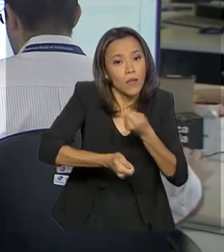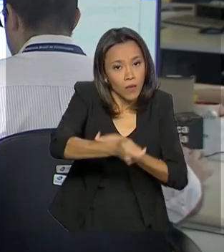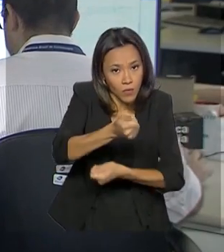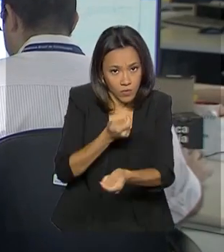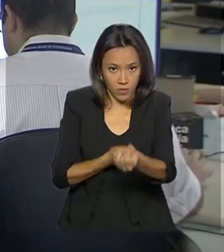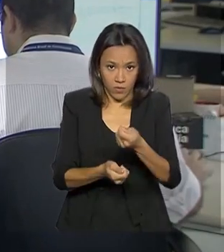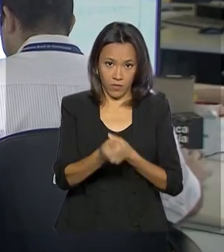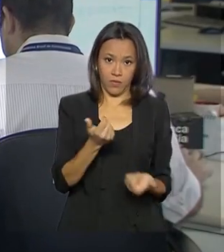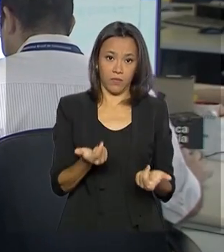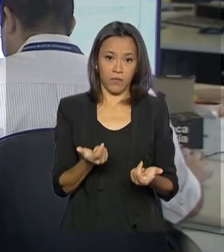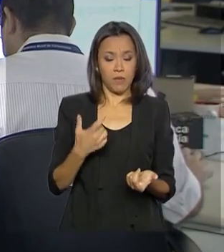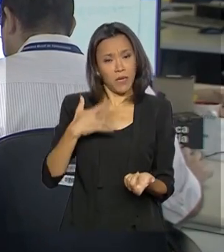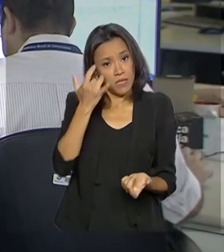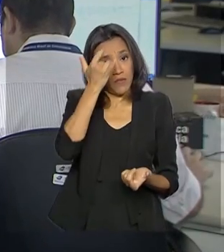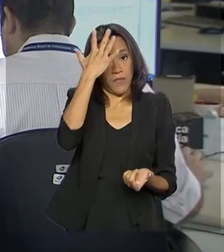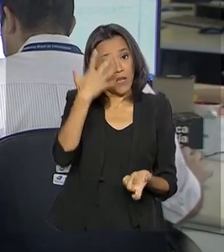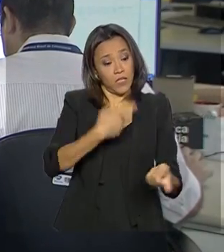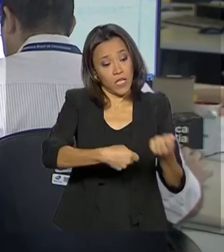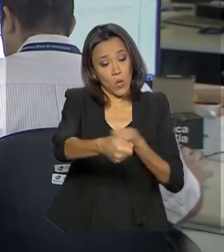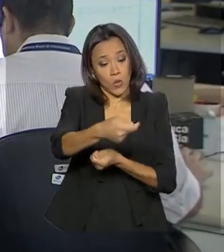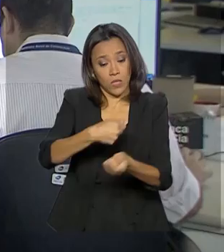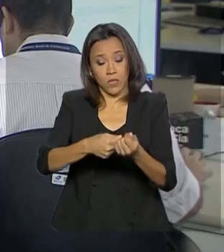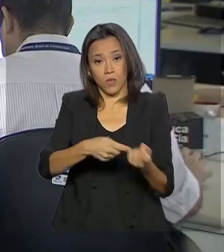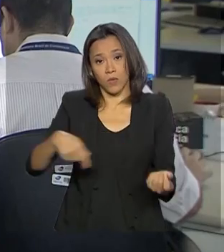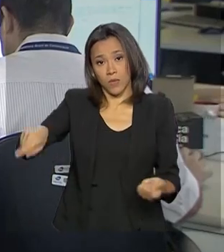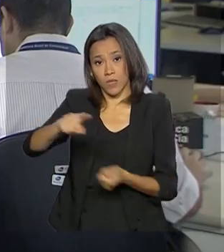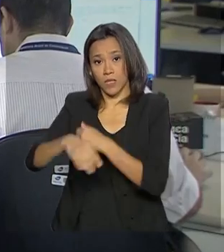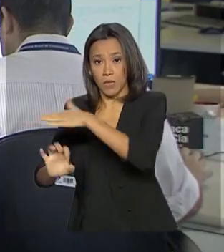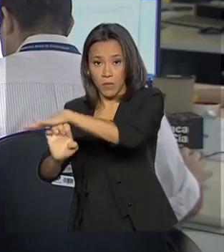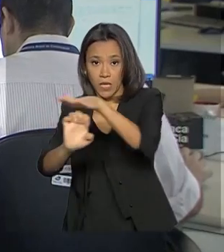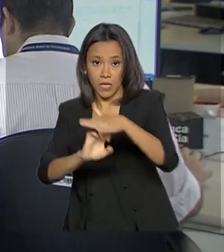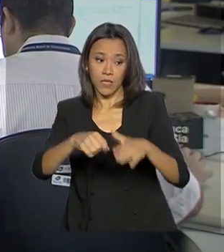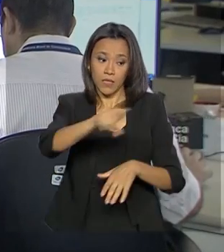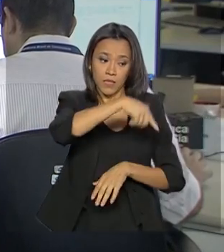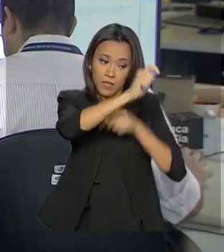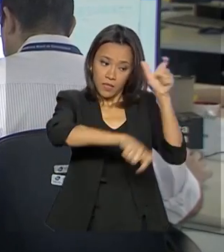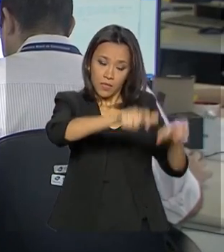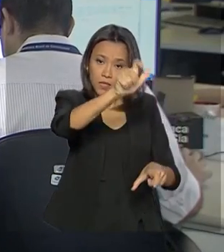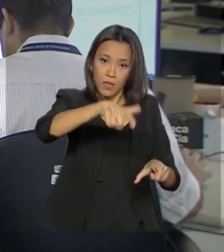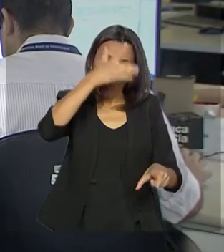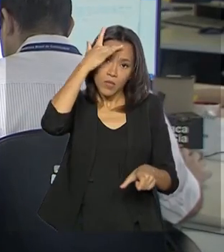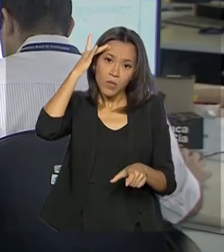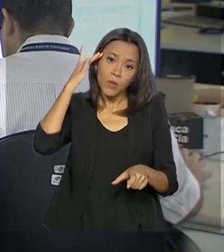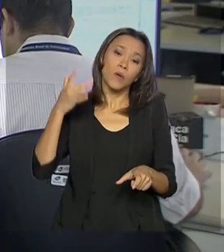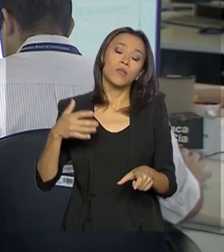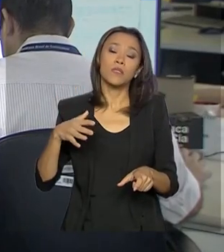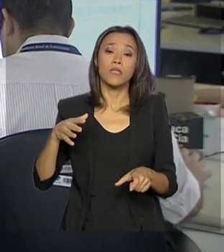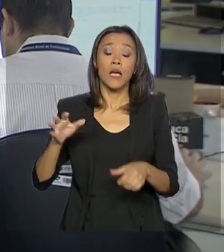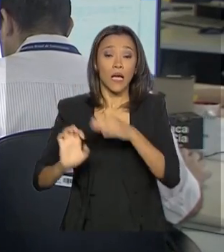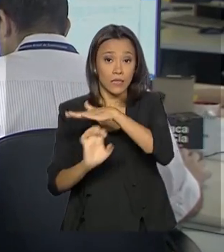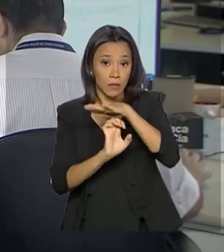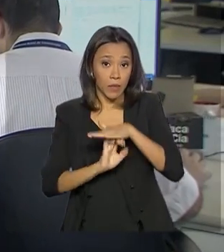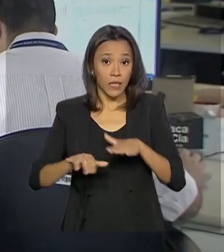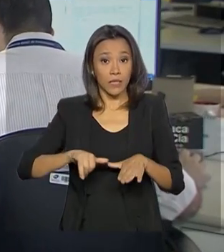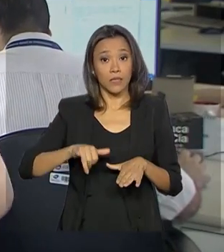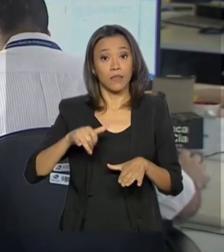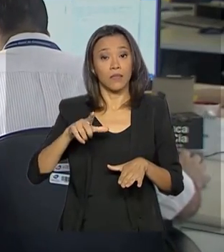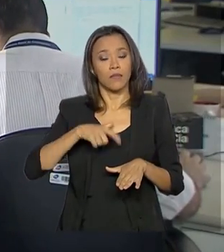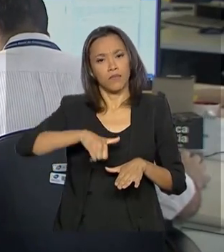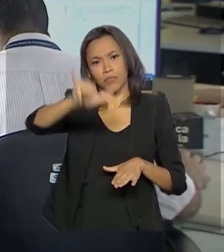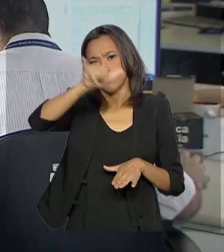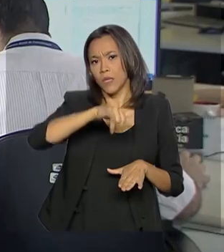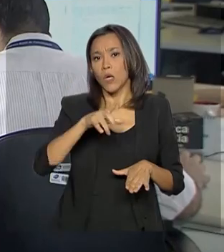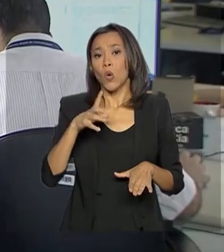facilitar as negociações entre turistas, agentes de viagens e companhias aéreas, o PROCON do Rio de Janeiro